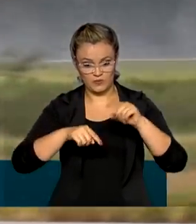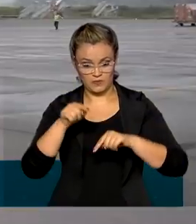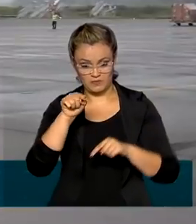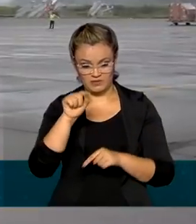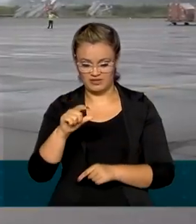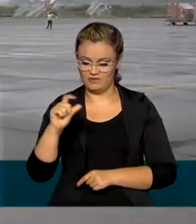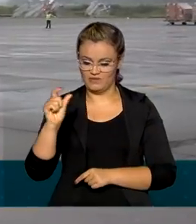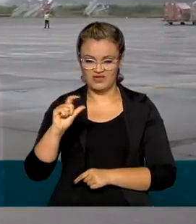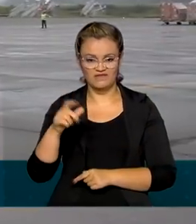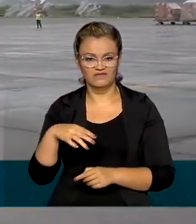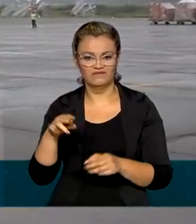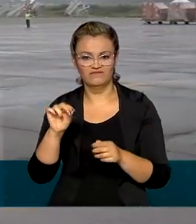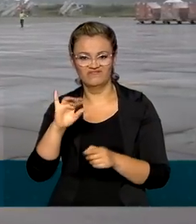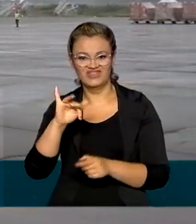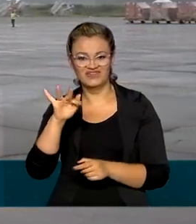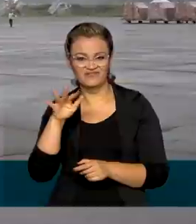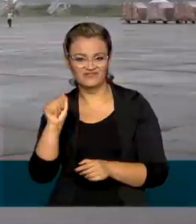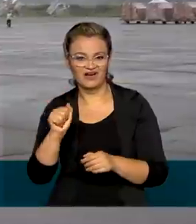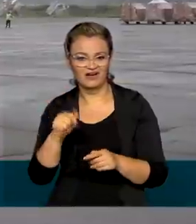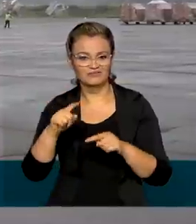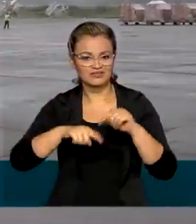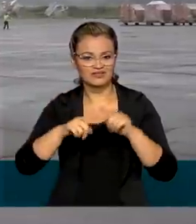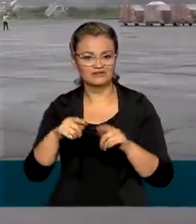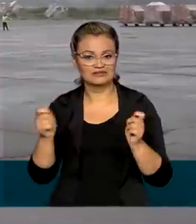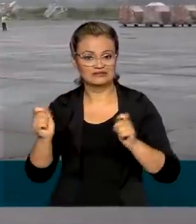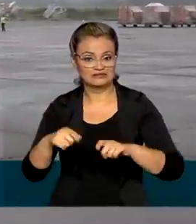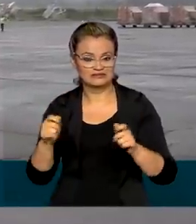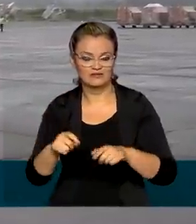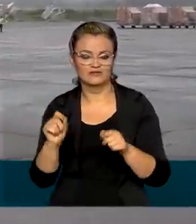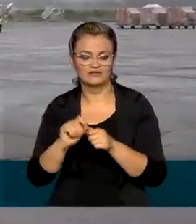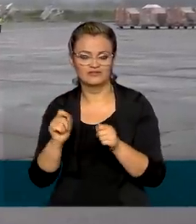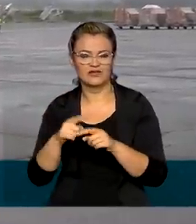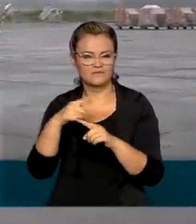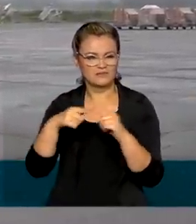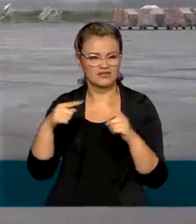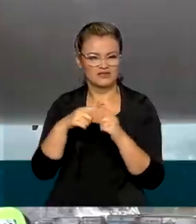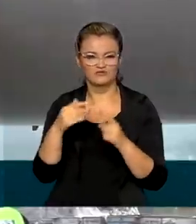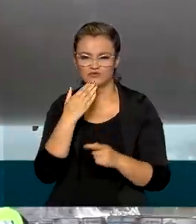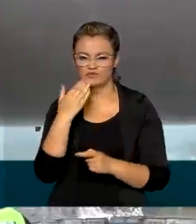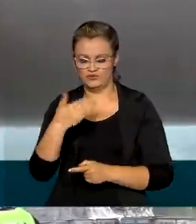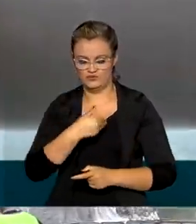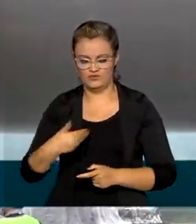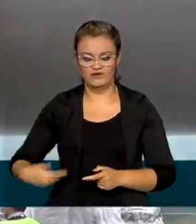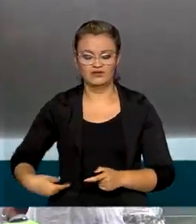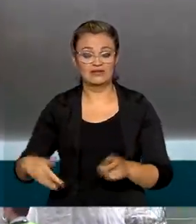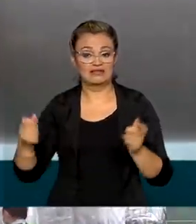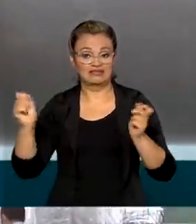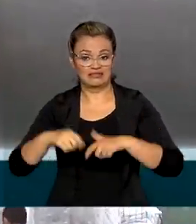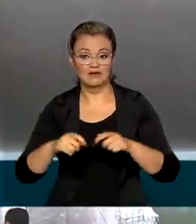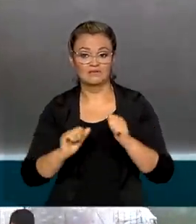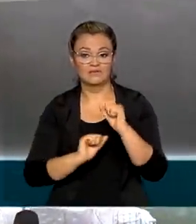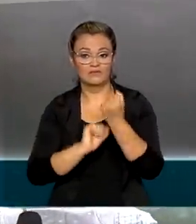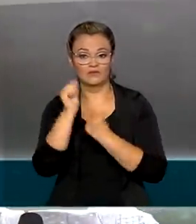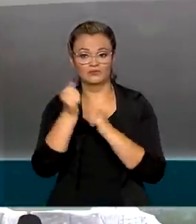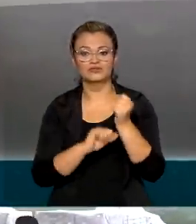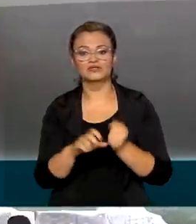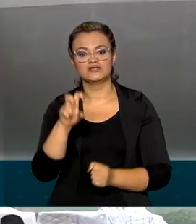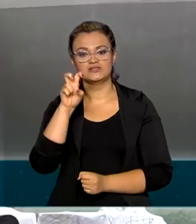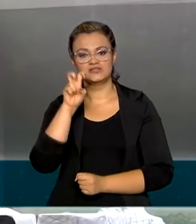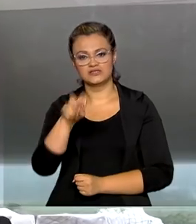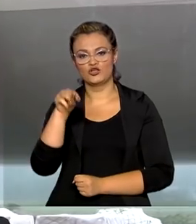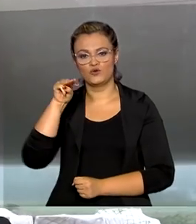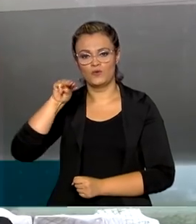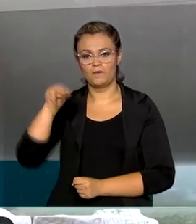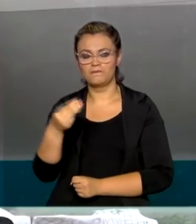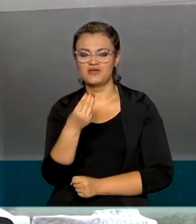farmacêutico ativo, metade do que foi encomendado pelo governo do Estado, suficiente para produzir mais 5